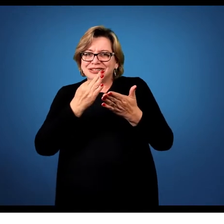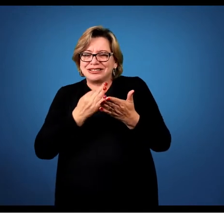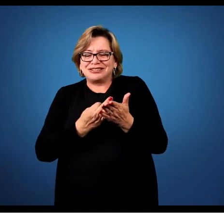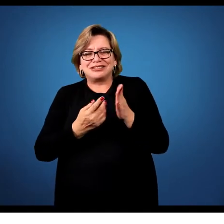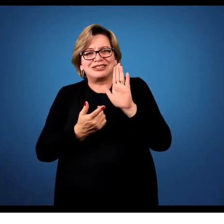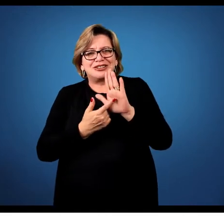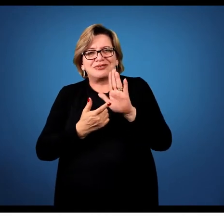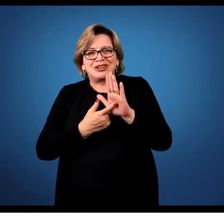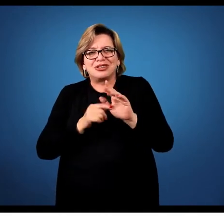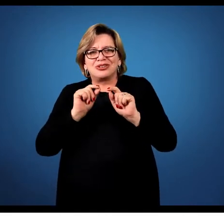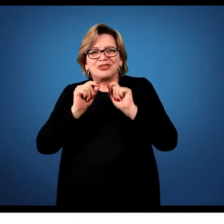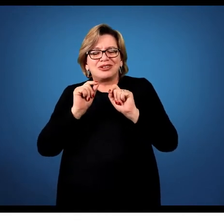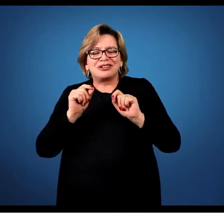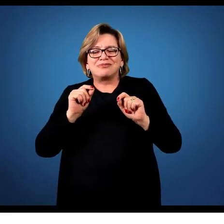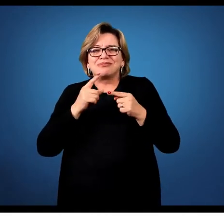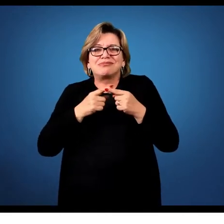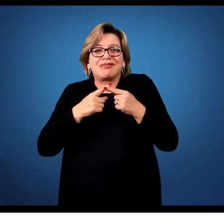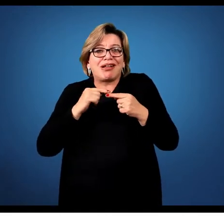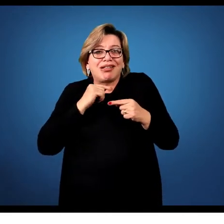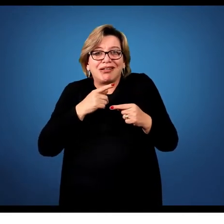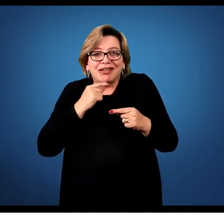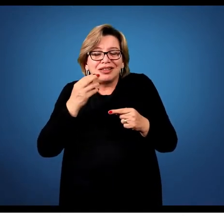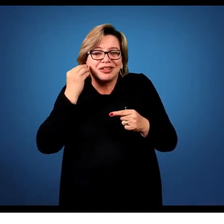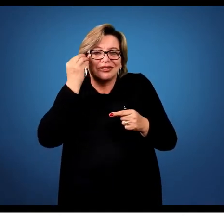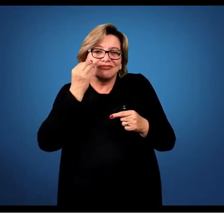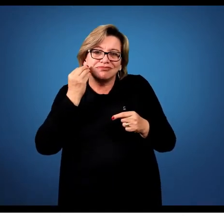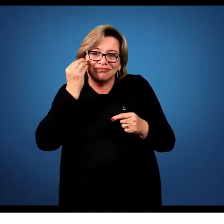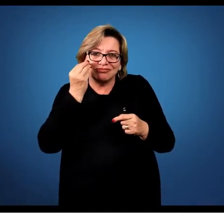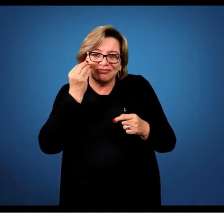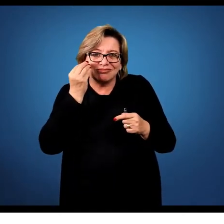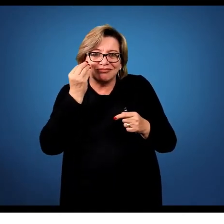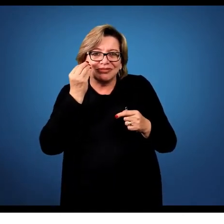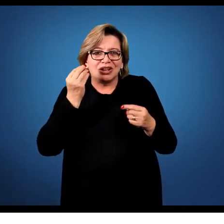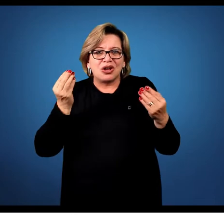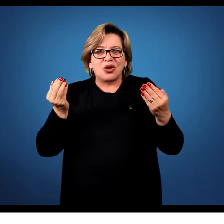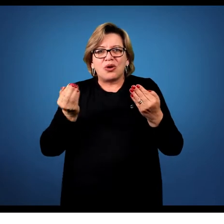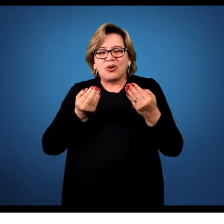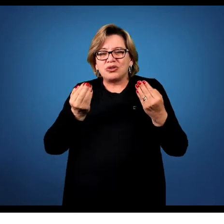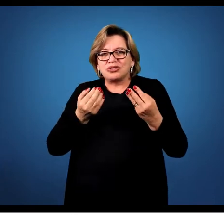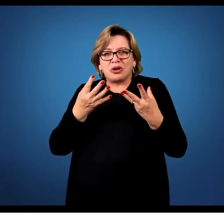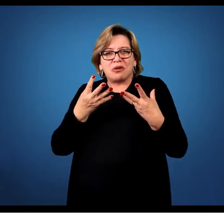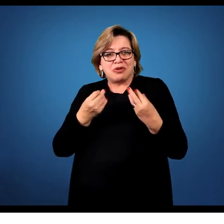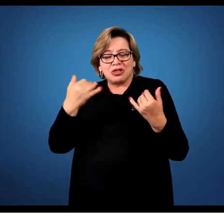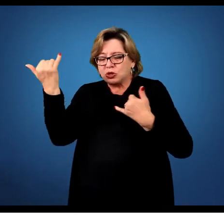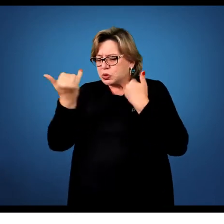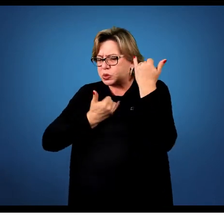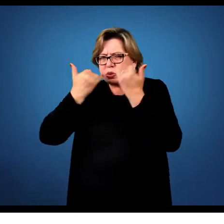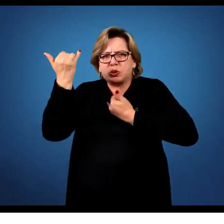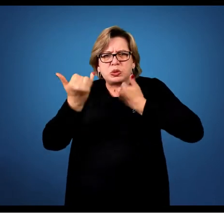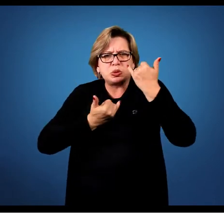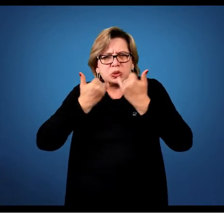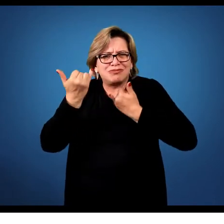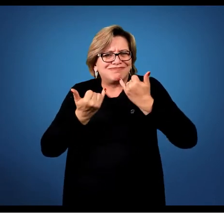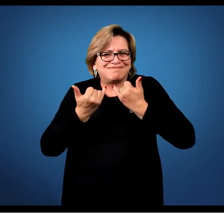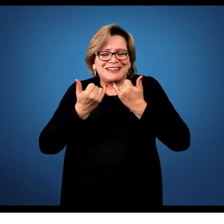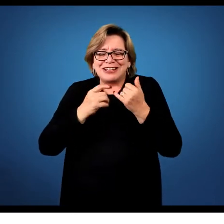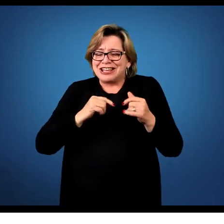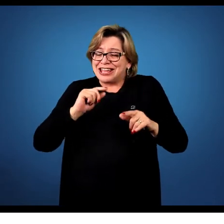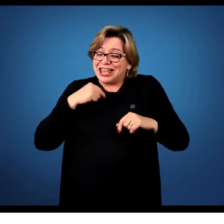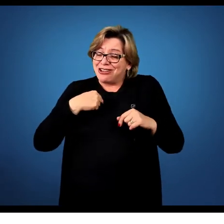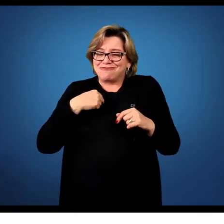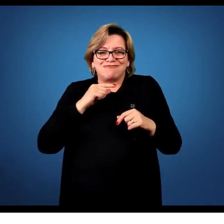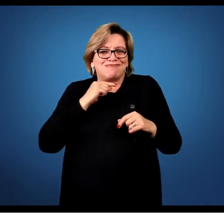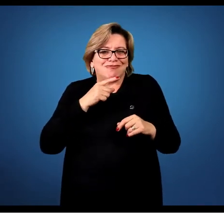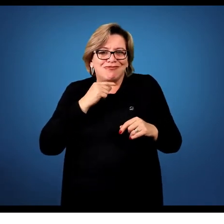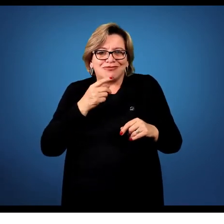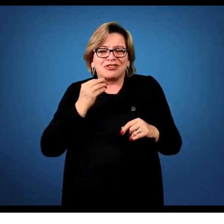permitem com que eu tenha uma experiência. E ele fala que hoje o excesso de informação faz com que eu não tenha uma experiência significativa. Então eu